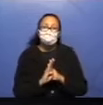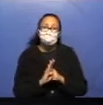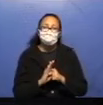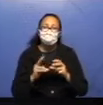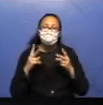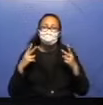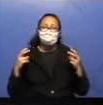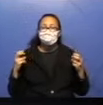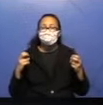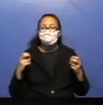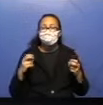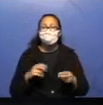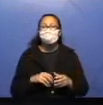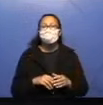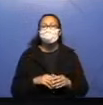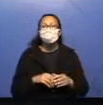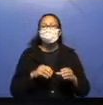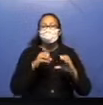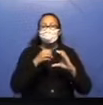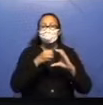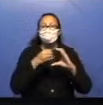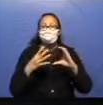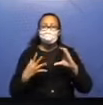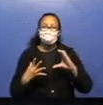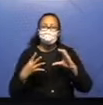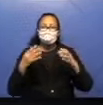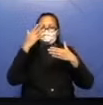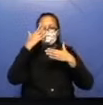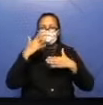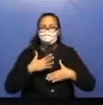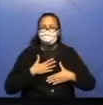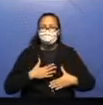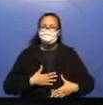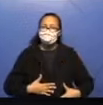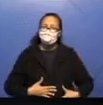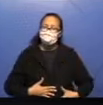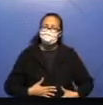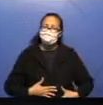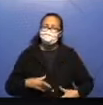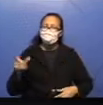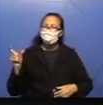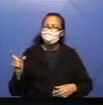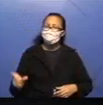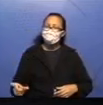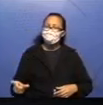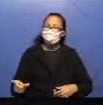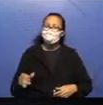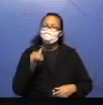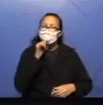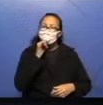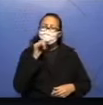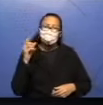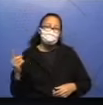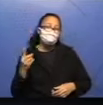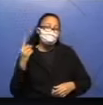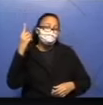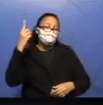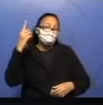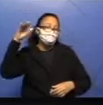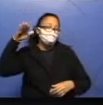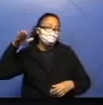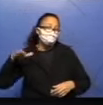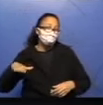Características físicas desse meu personagem. Eu vou usar adjetivos para dizer se a personagem é alto, baixo, gordo,